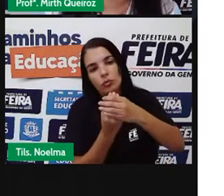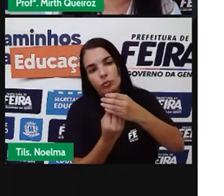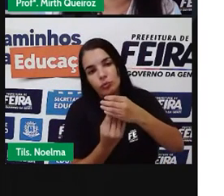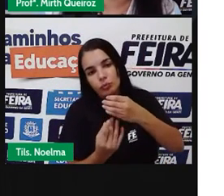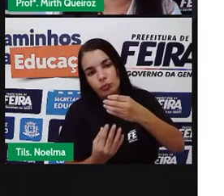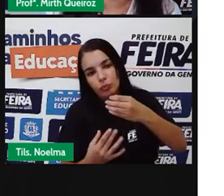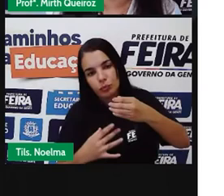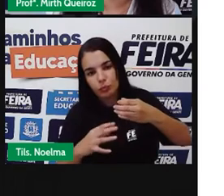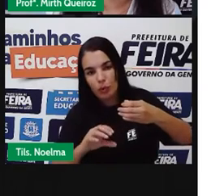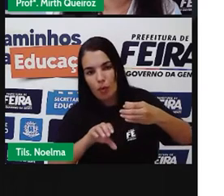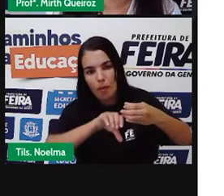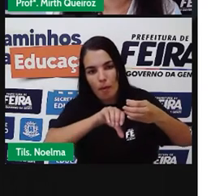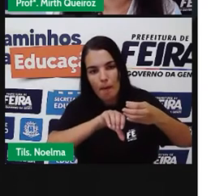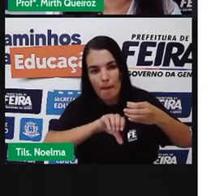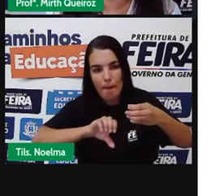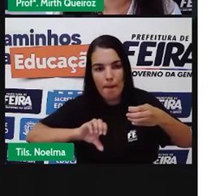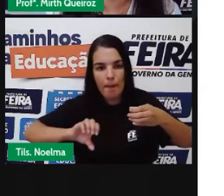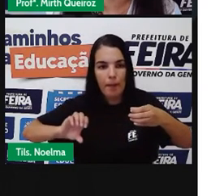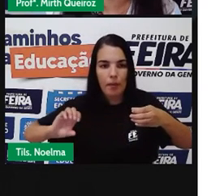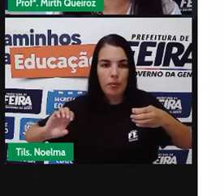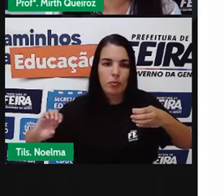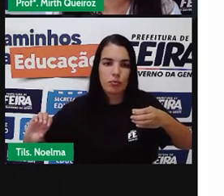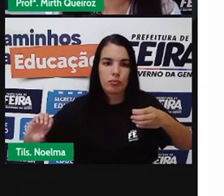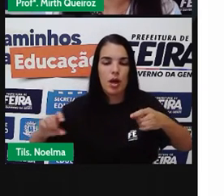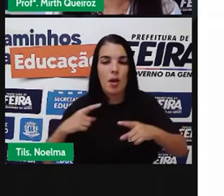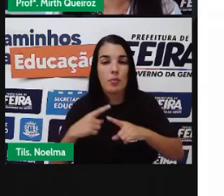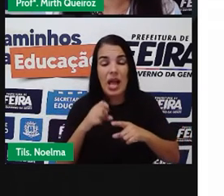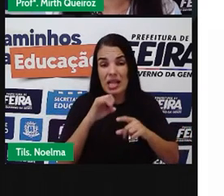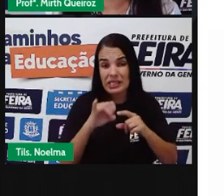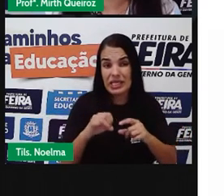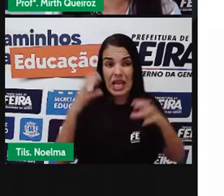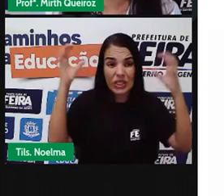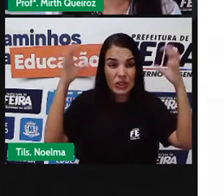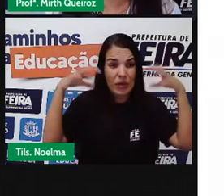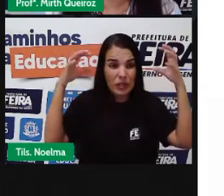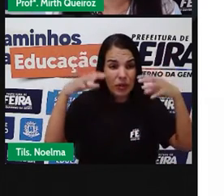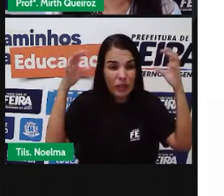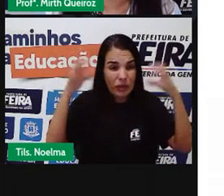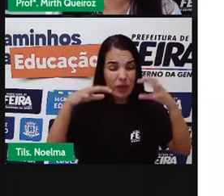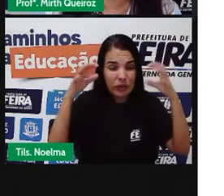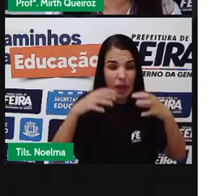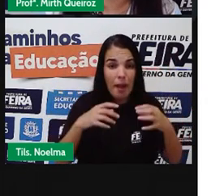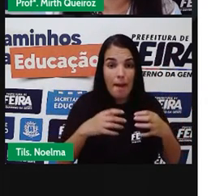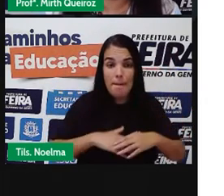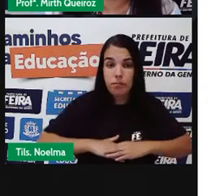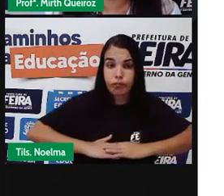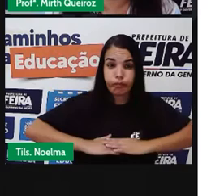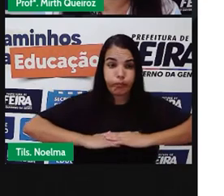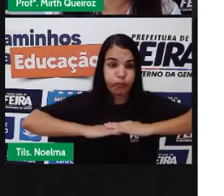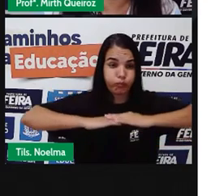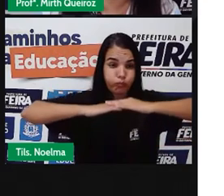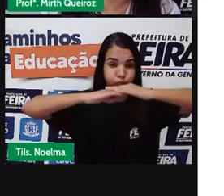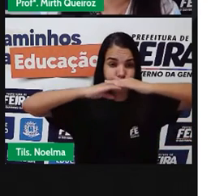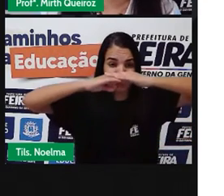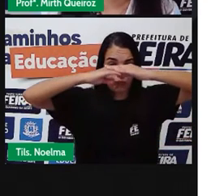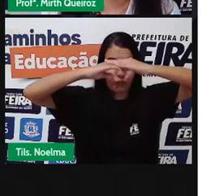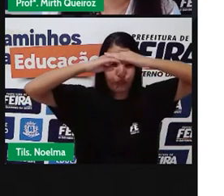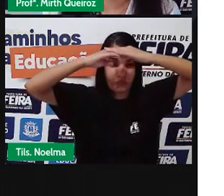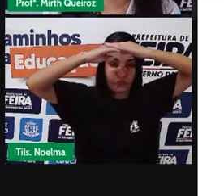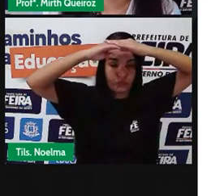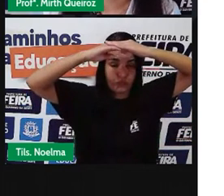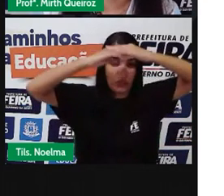estão sujeitos aí a riscos maiores de inundações enxurradas e alargamentos. E aí